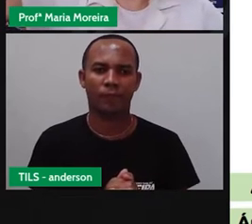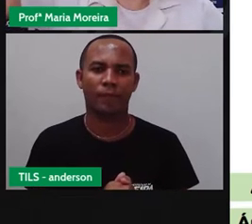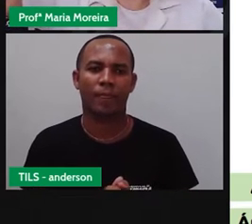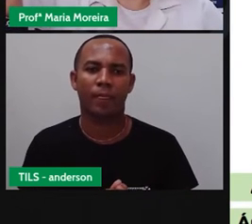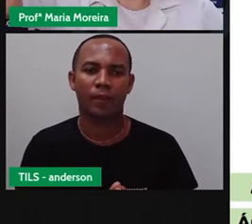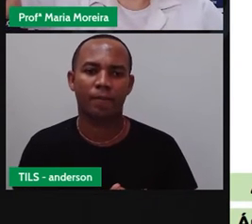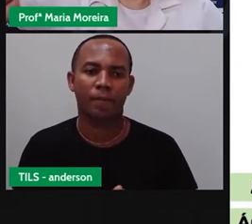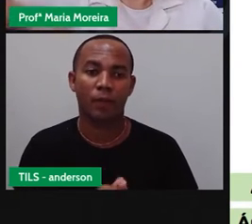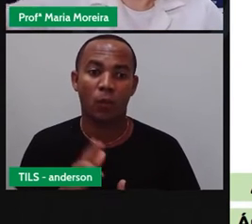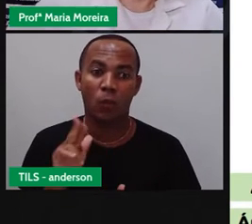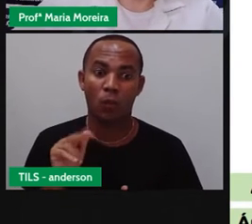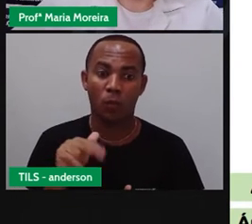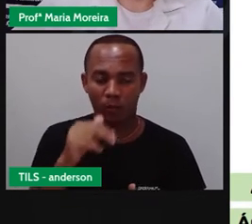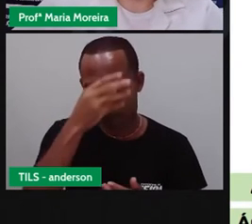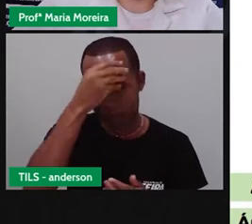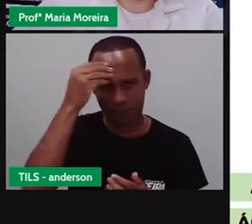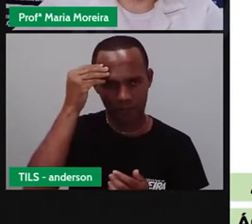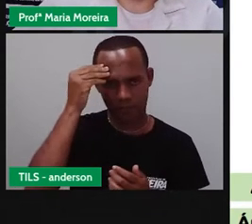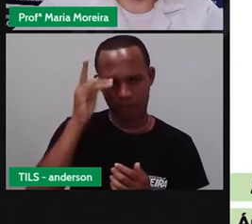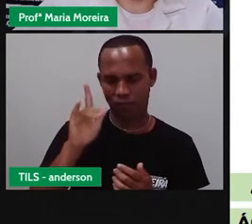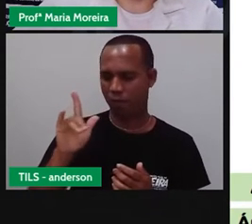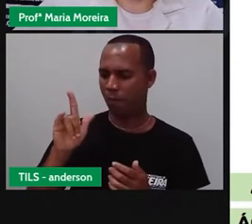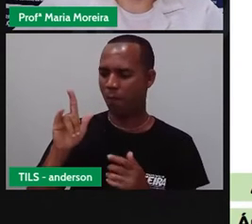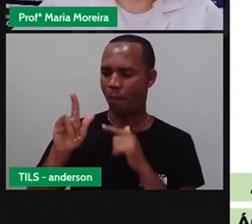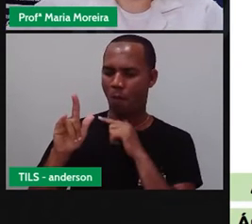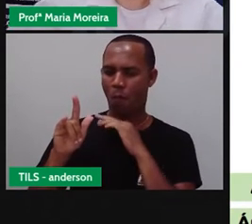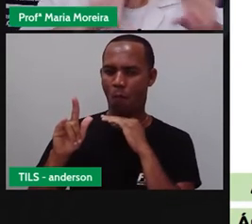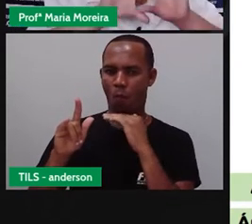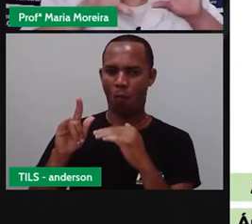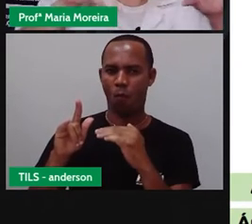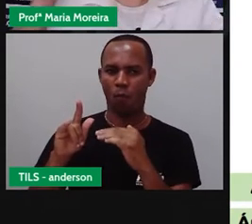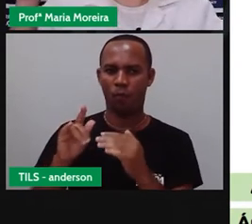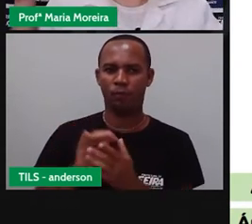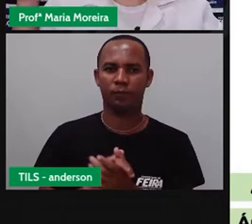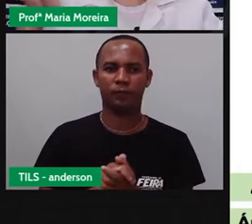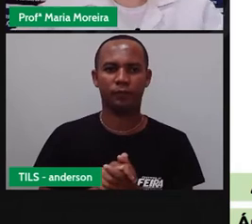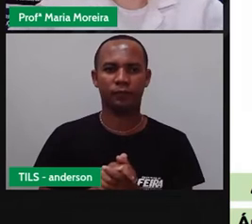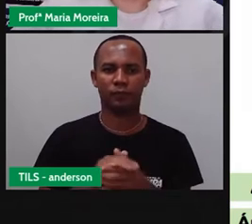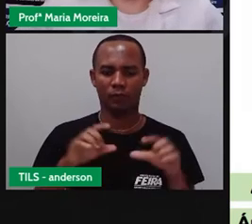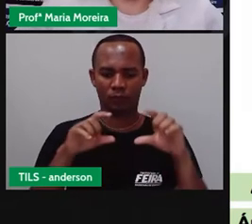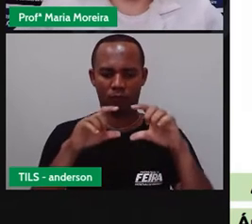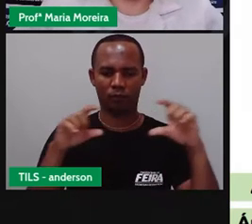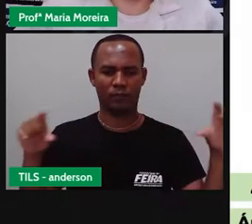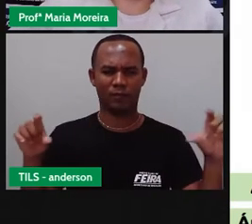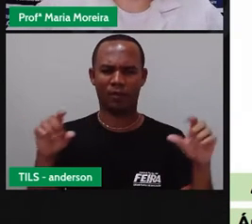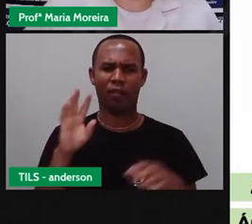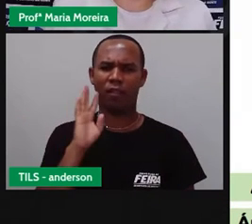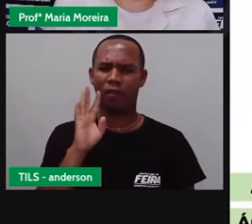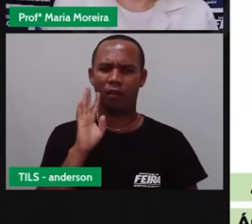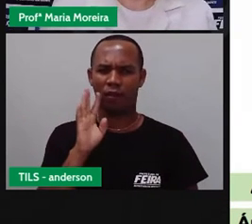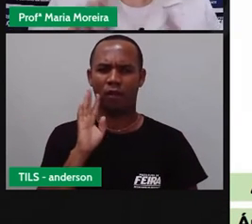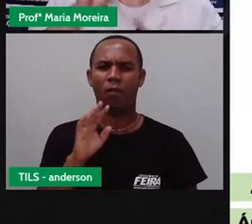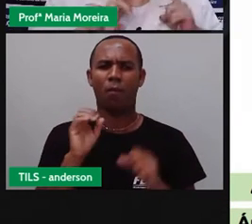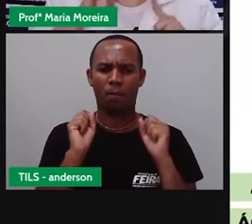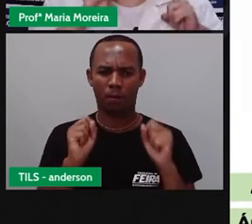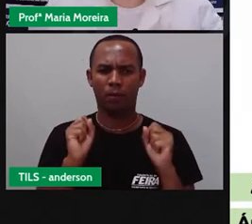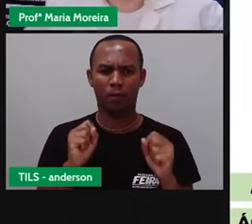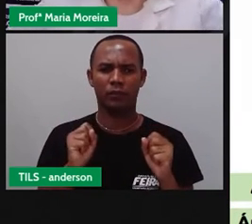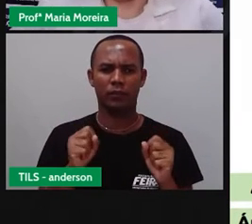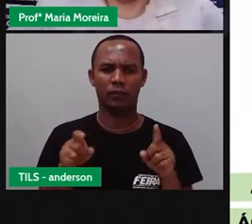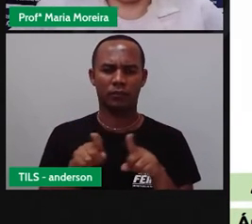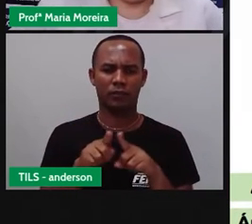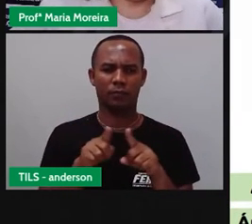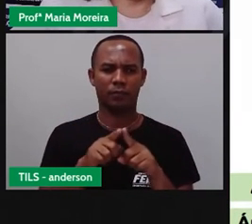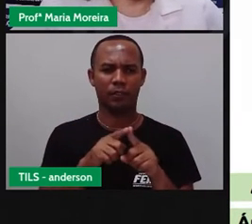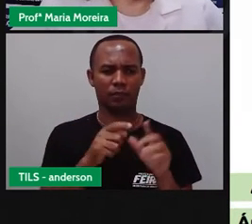não esqueçam de deixar o quê? O like aqui embaixo, né? Aquele comentário maravilhoso e de se inscrever